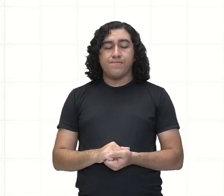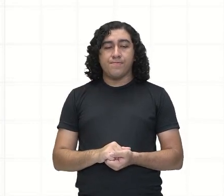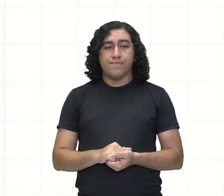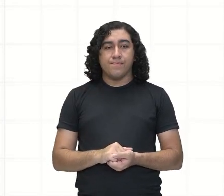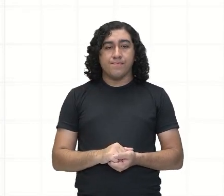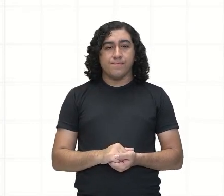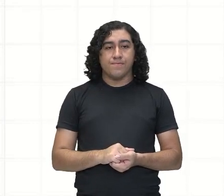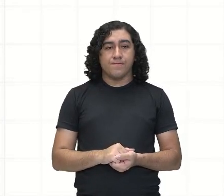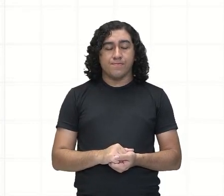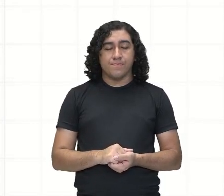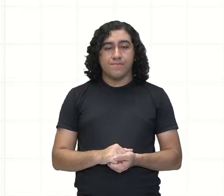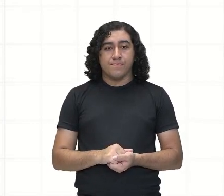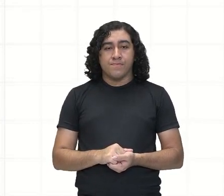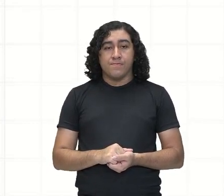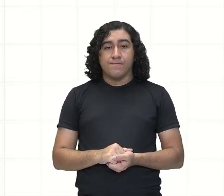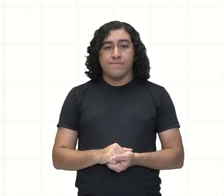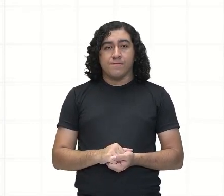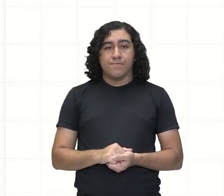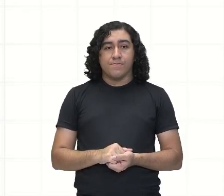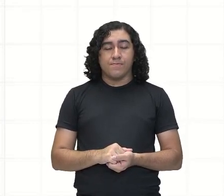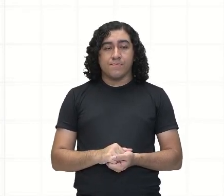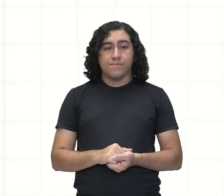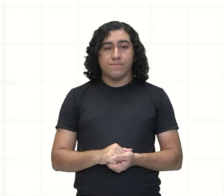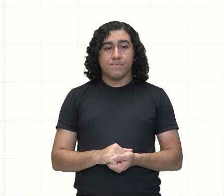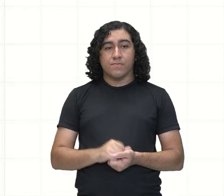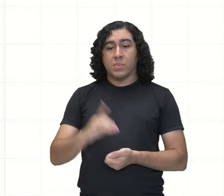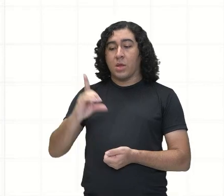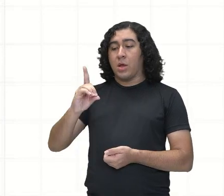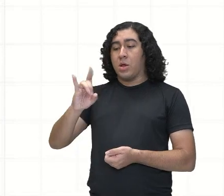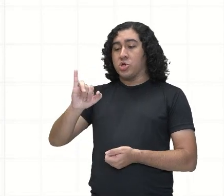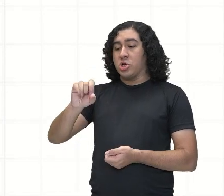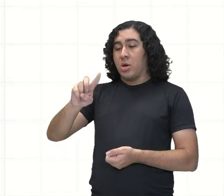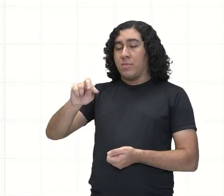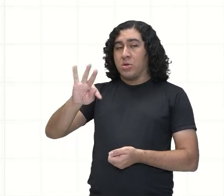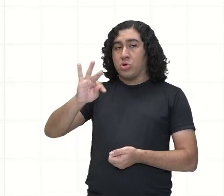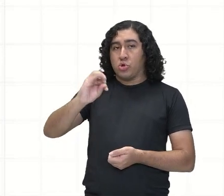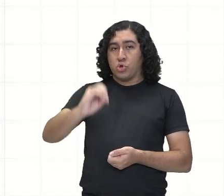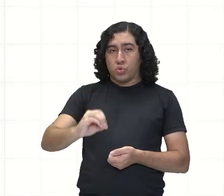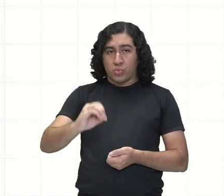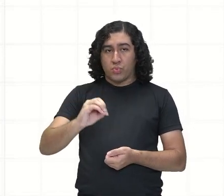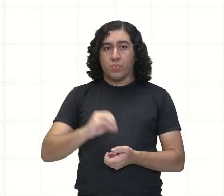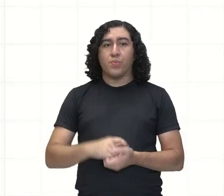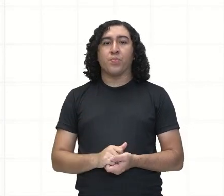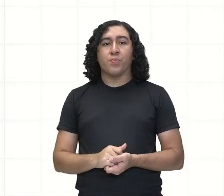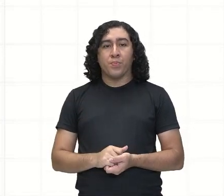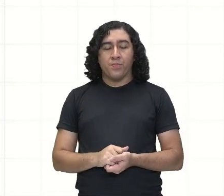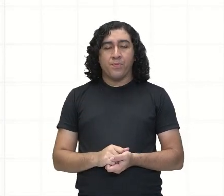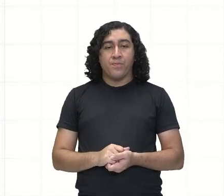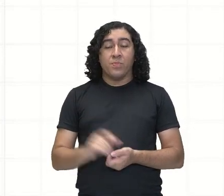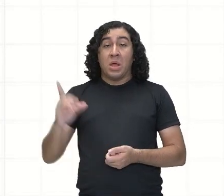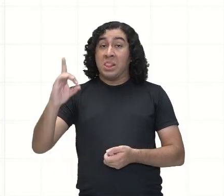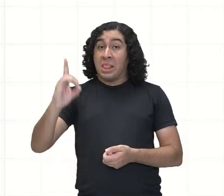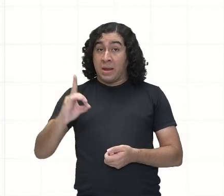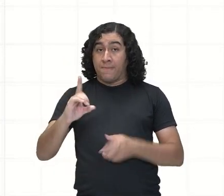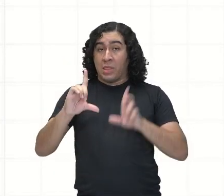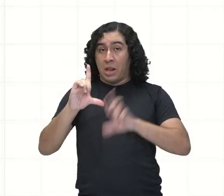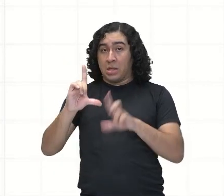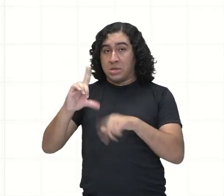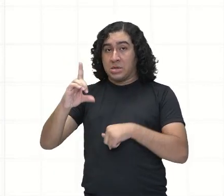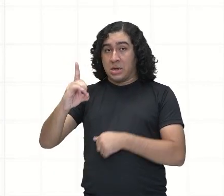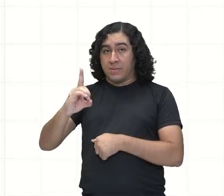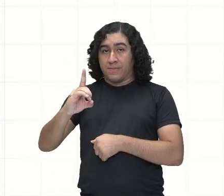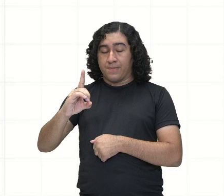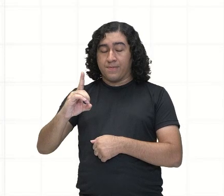problema aí para resolver. Diâmetro do lago. E aí, ó, a letra D para representar o